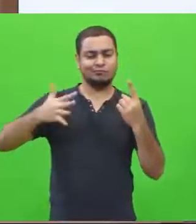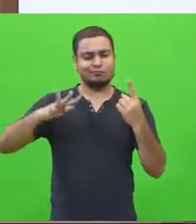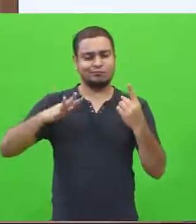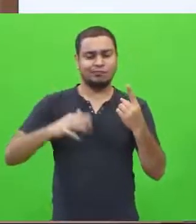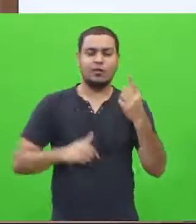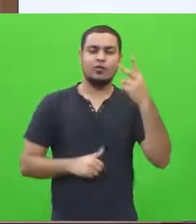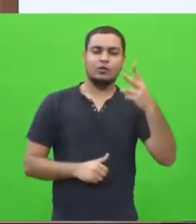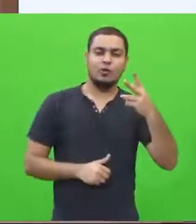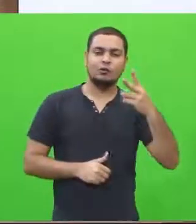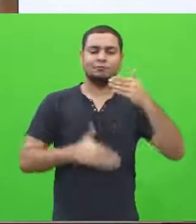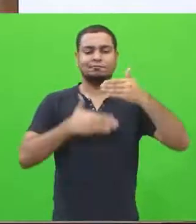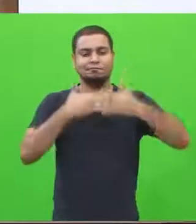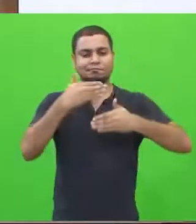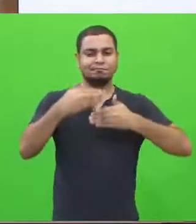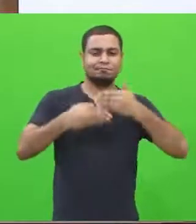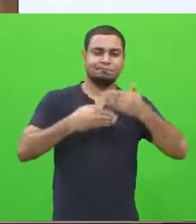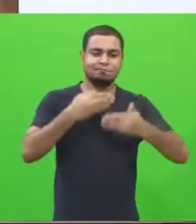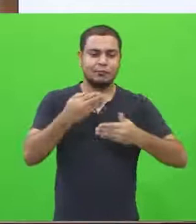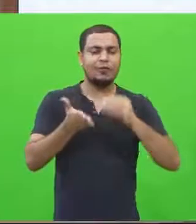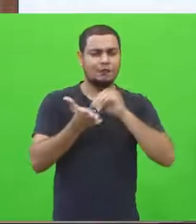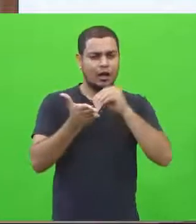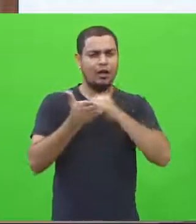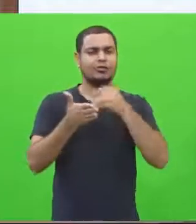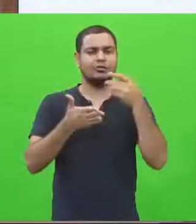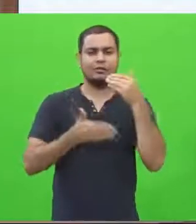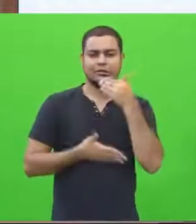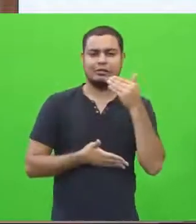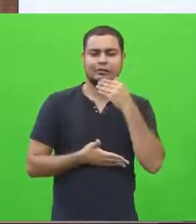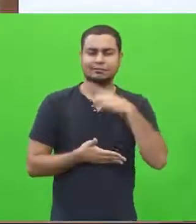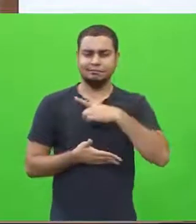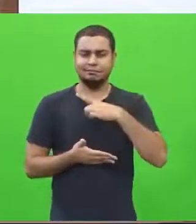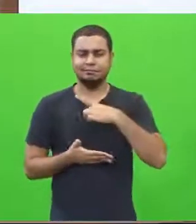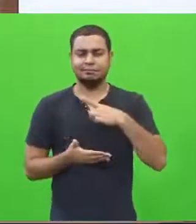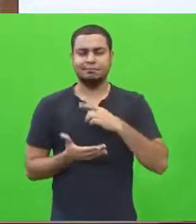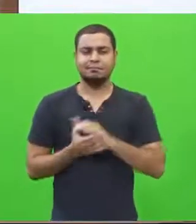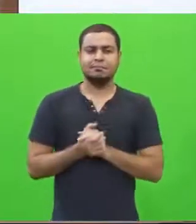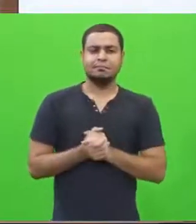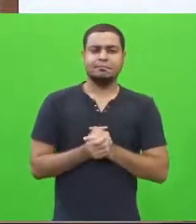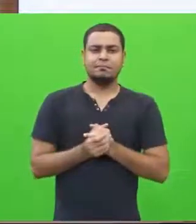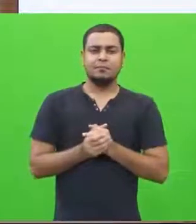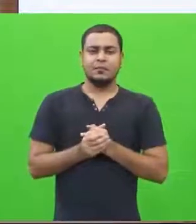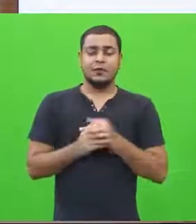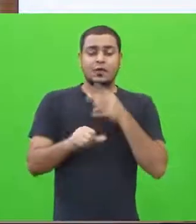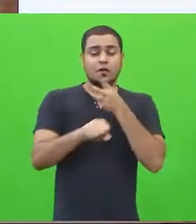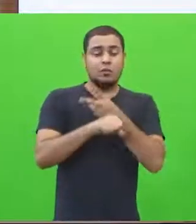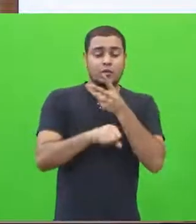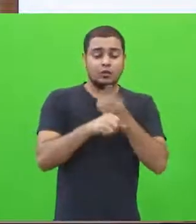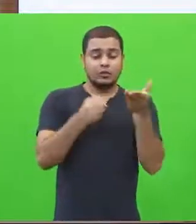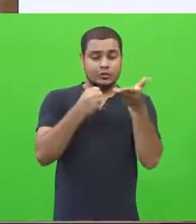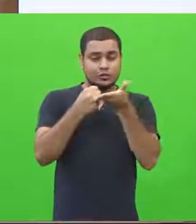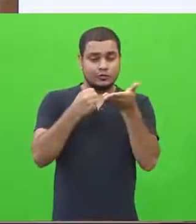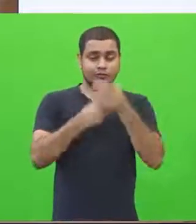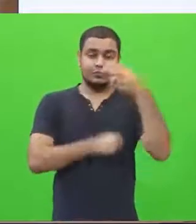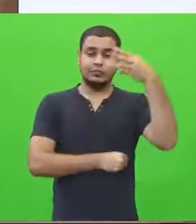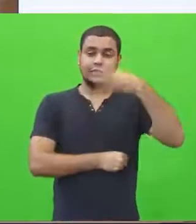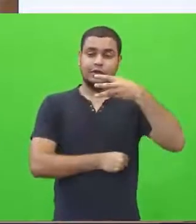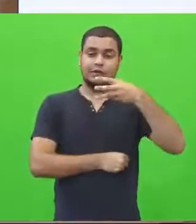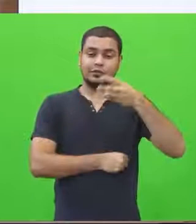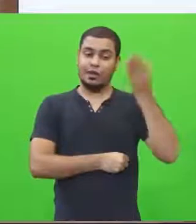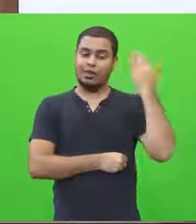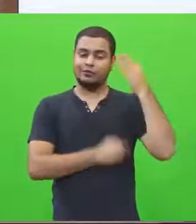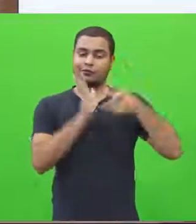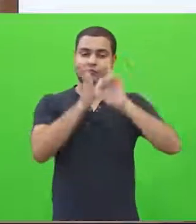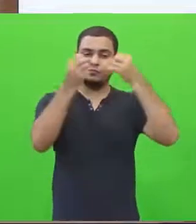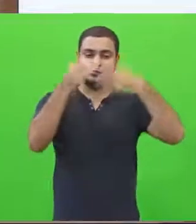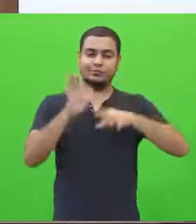ele melhora um pouquinho, mas ele ainda está dentro da questão do nível suficiente. Chega no 3, que foi um dos textos que a Carol